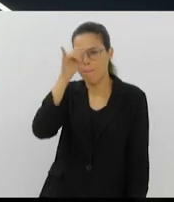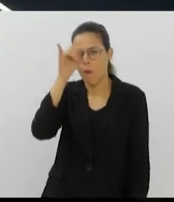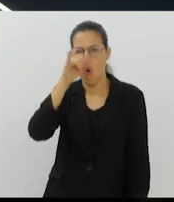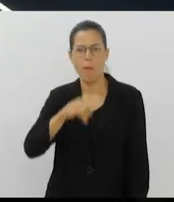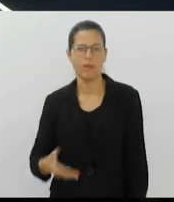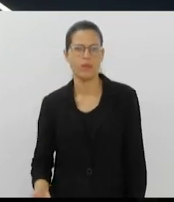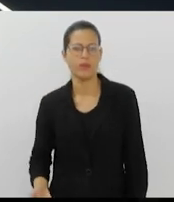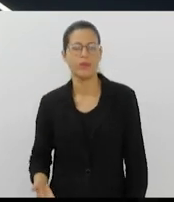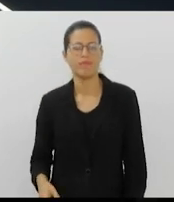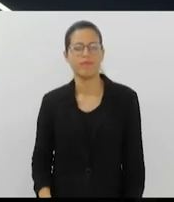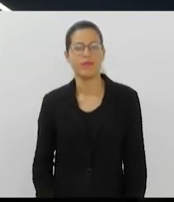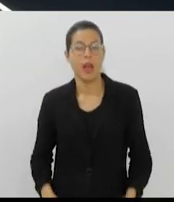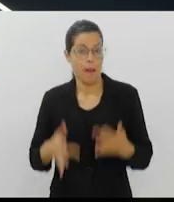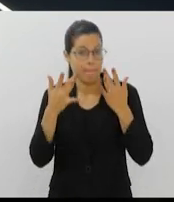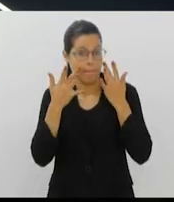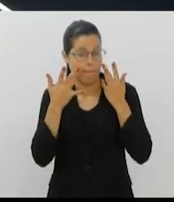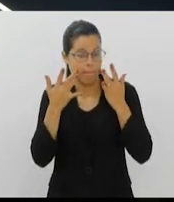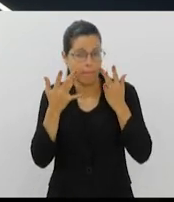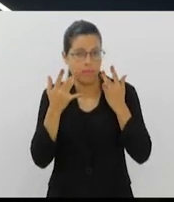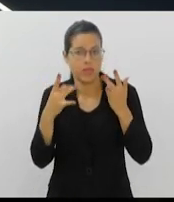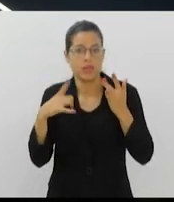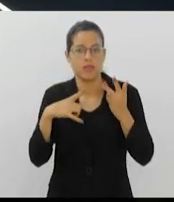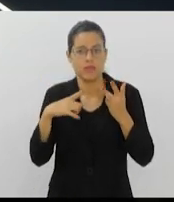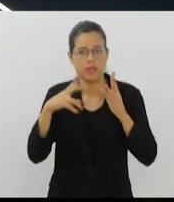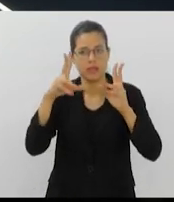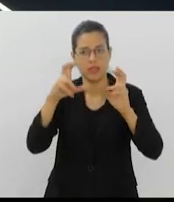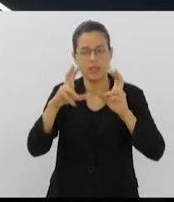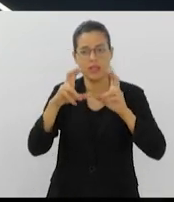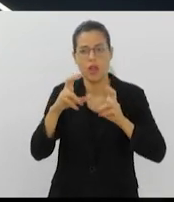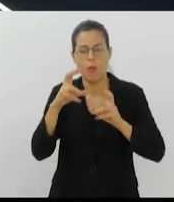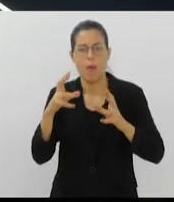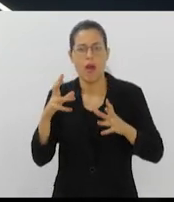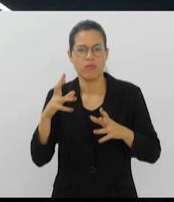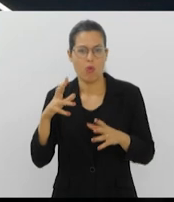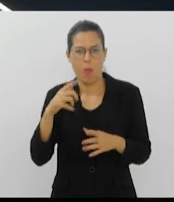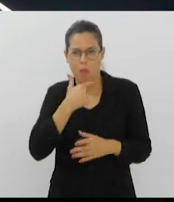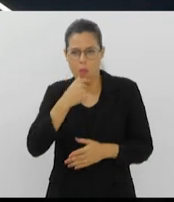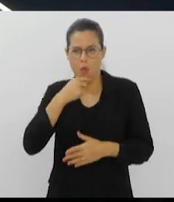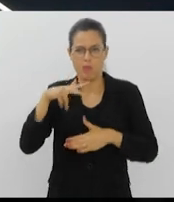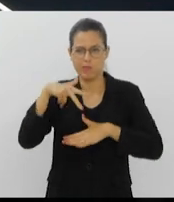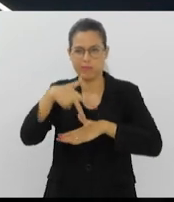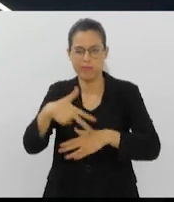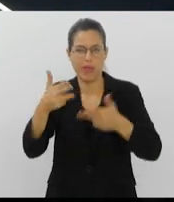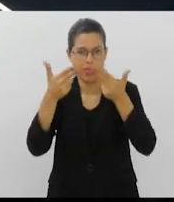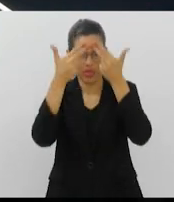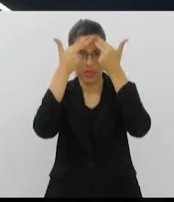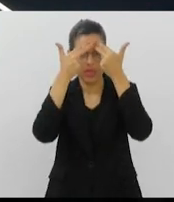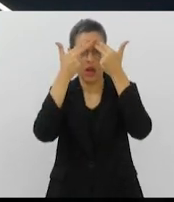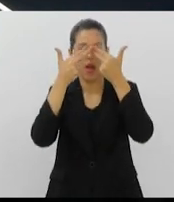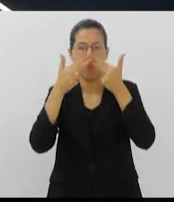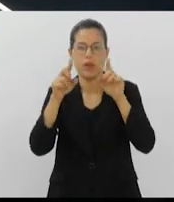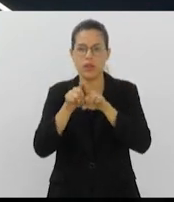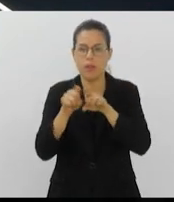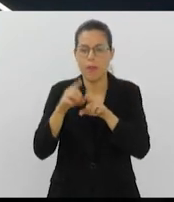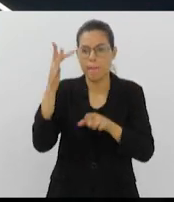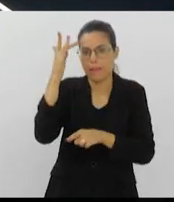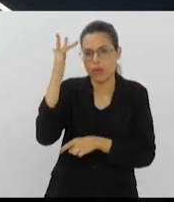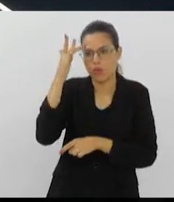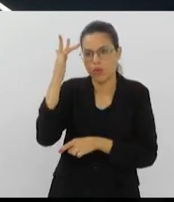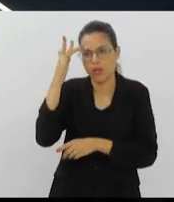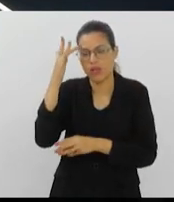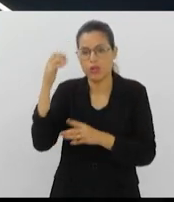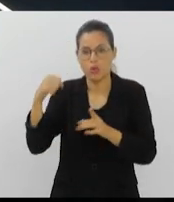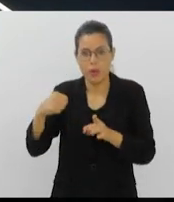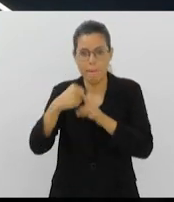A peça aborda temas como masculinidade, trauma, amadurecimento e o impacto do passado e do futuro nas relações